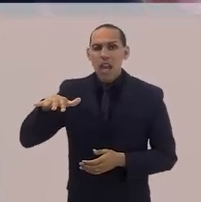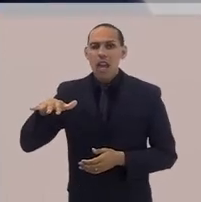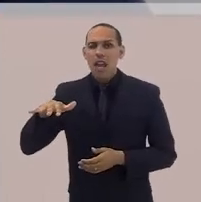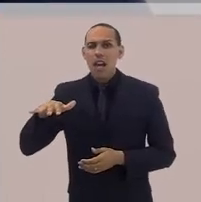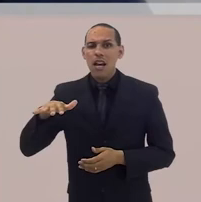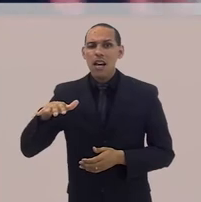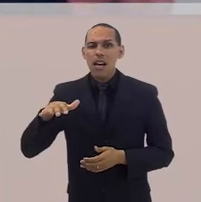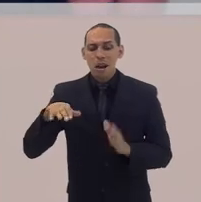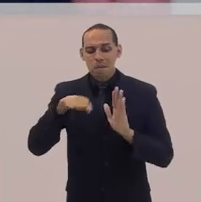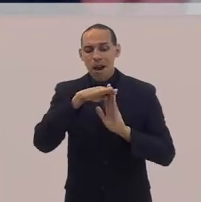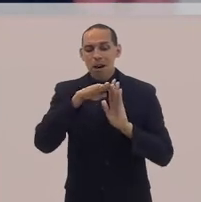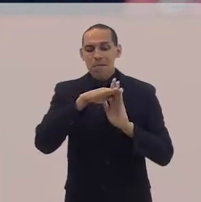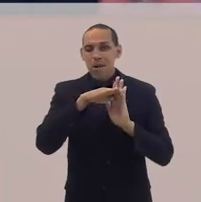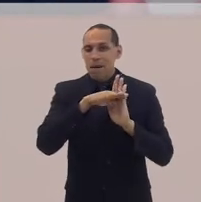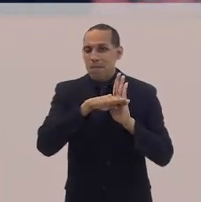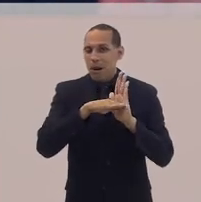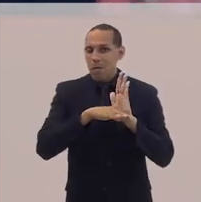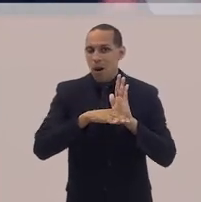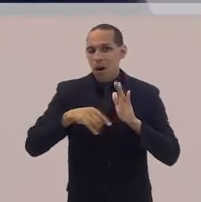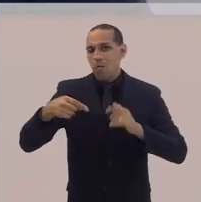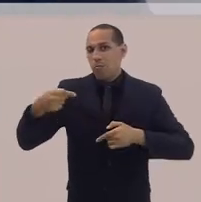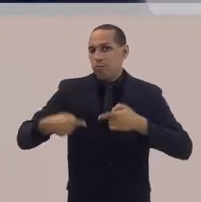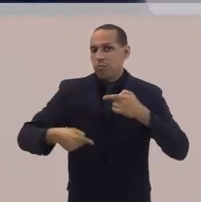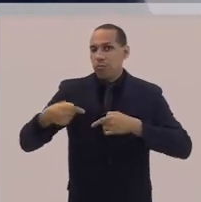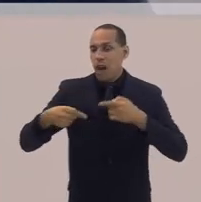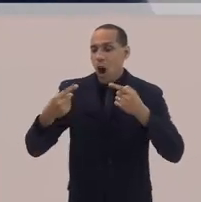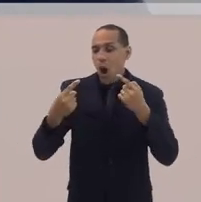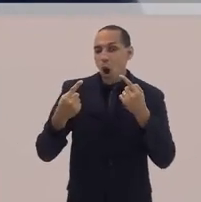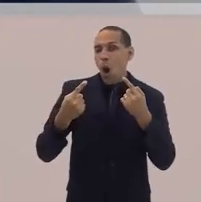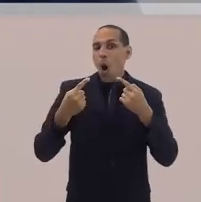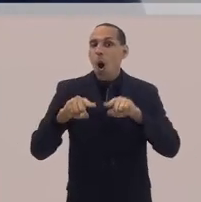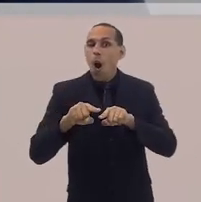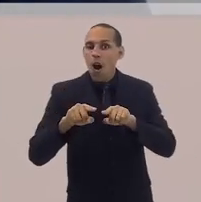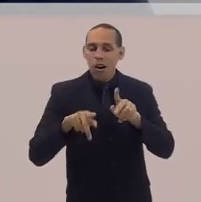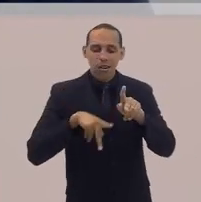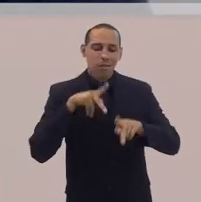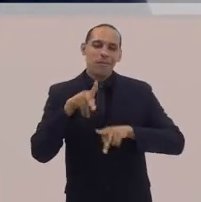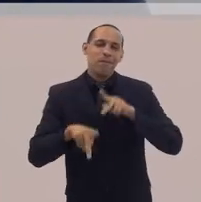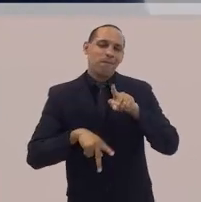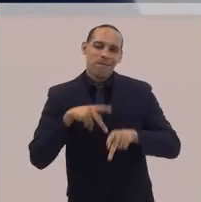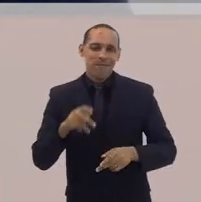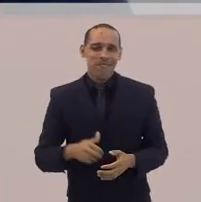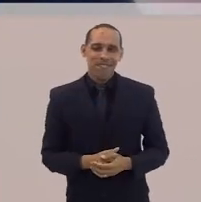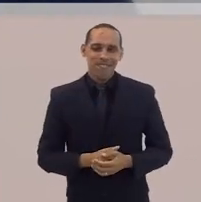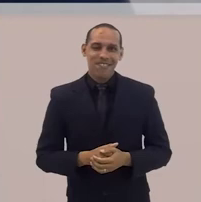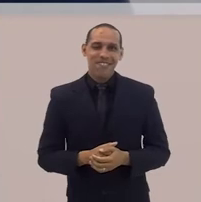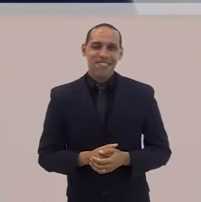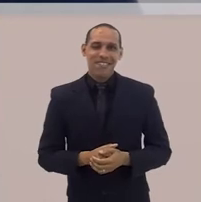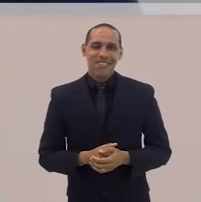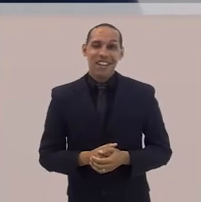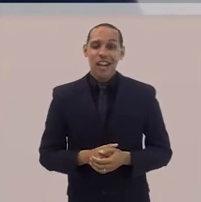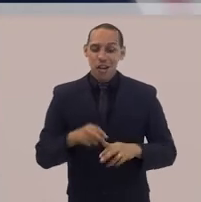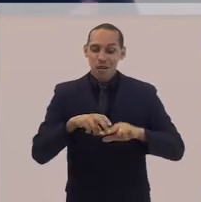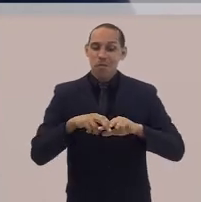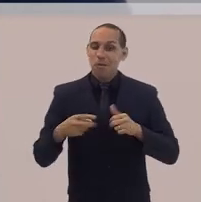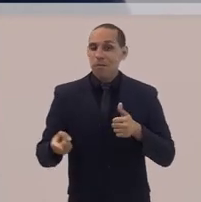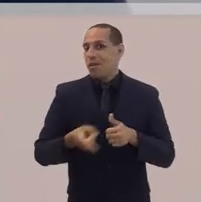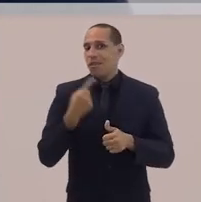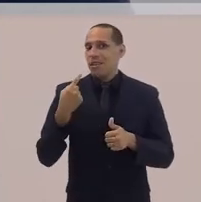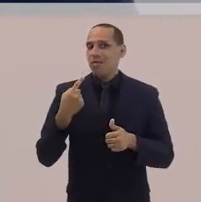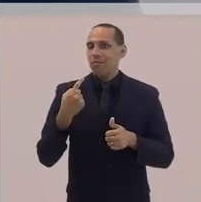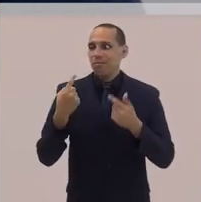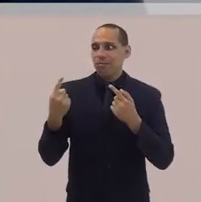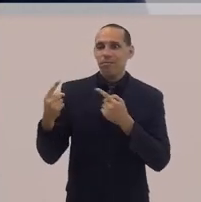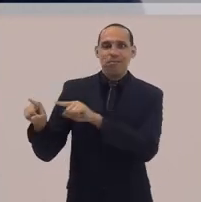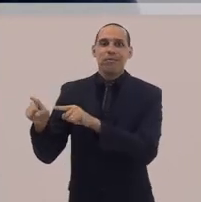fecha com uma pauta política contra o povo. Essa já é a primeira razão para eu me